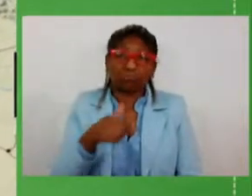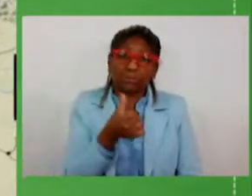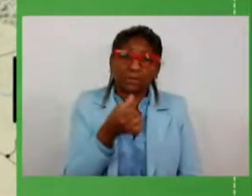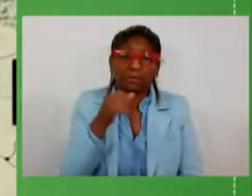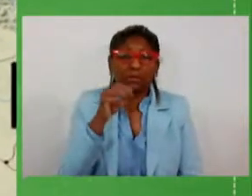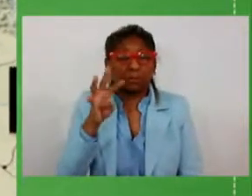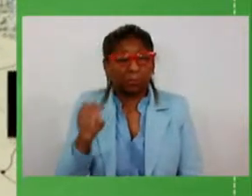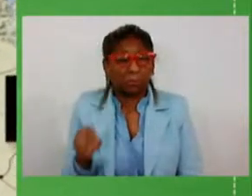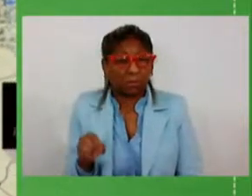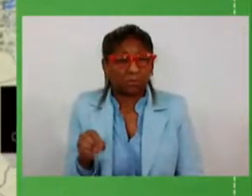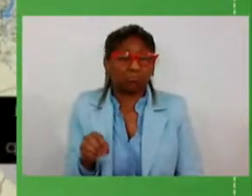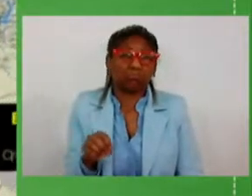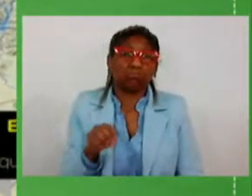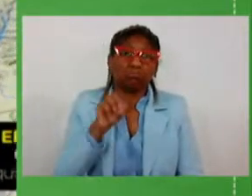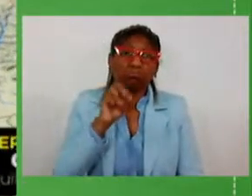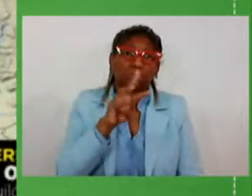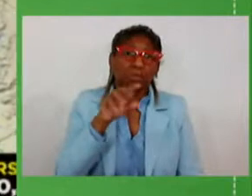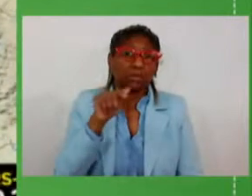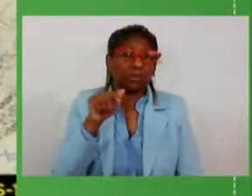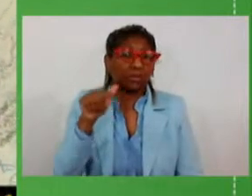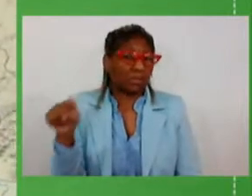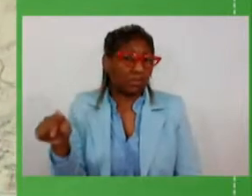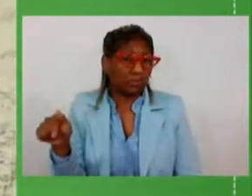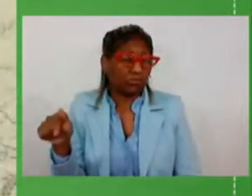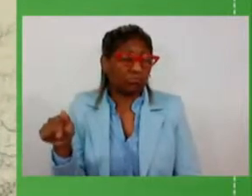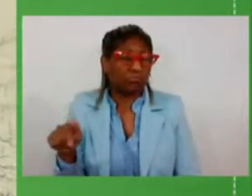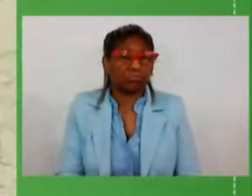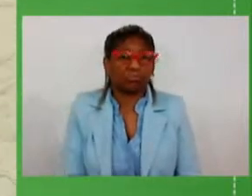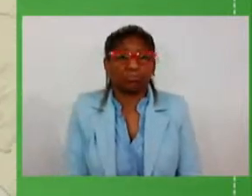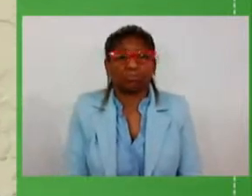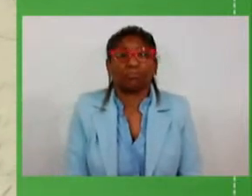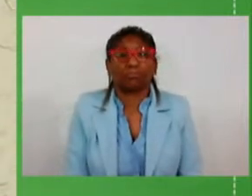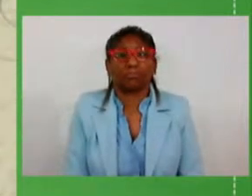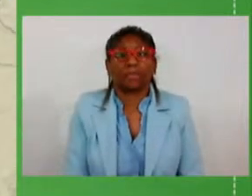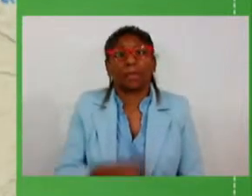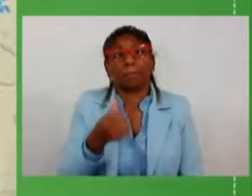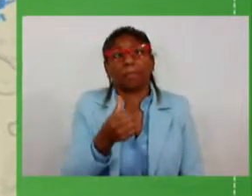a 377 68